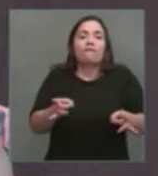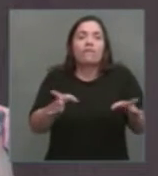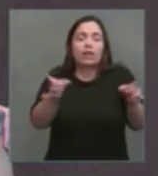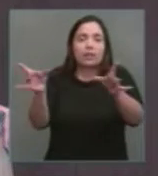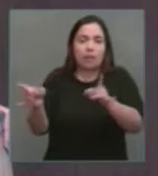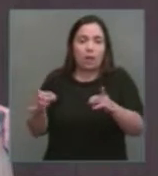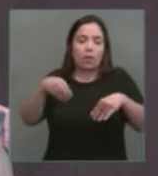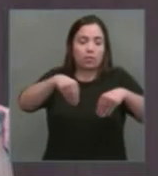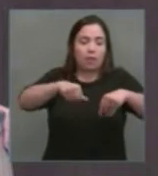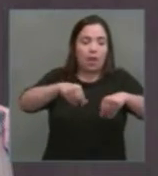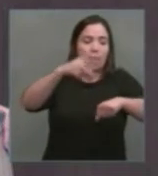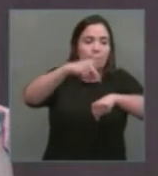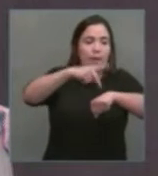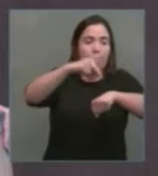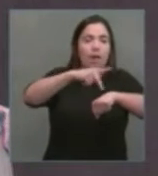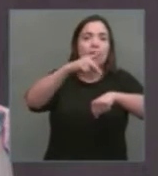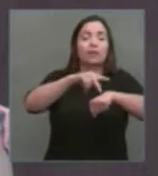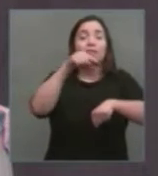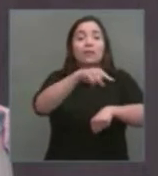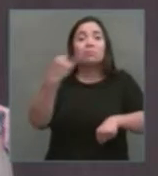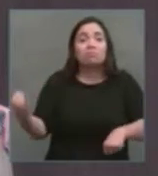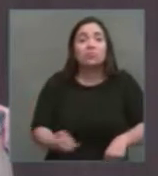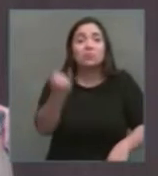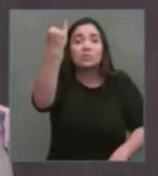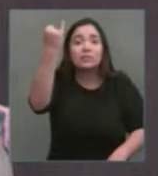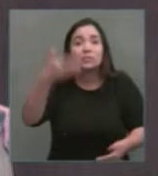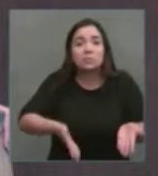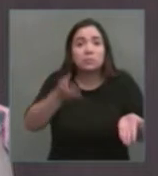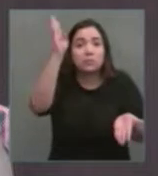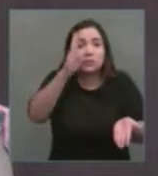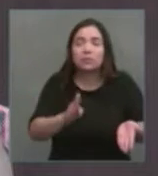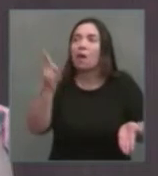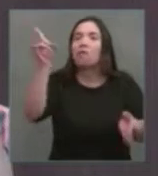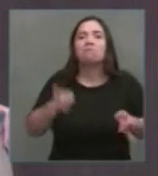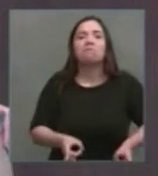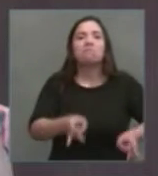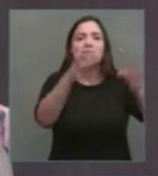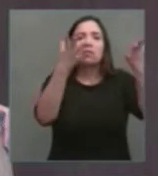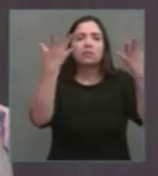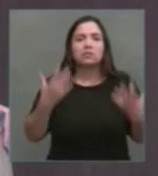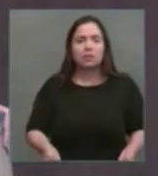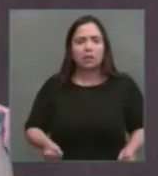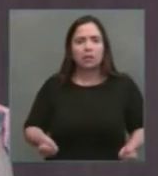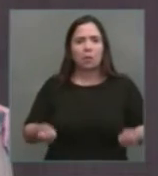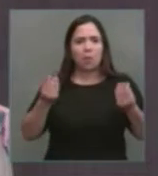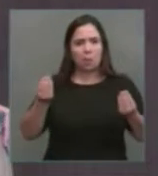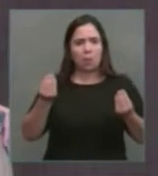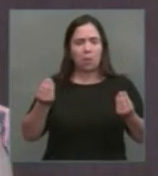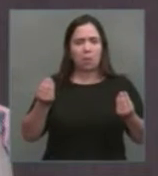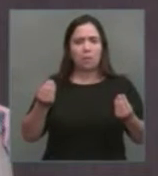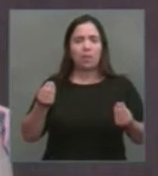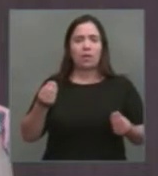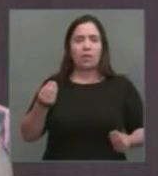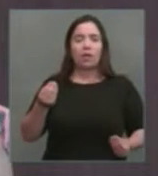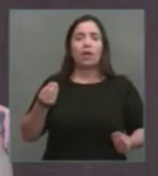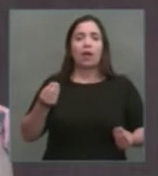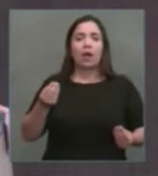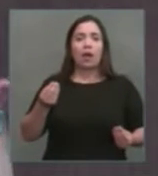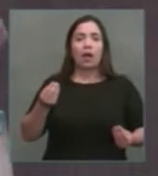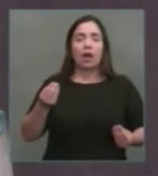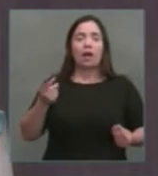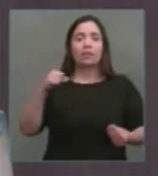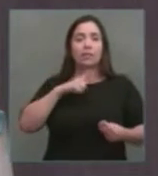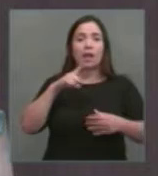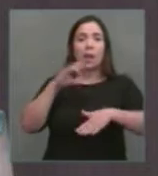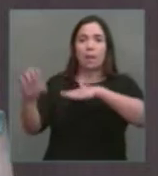importantíssimas para o país vão ser entregues à exploração. E esse anunciado pacote de privatização só deixou eufóricos os arautos do